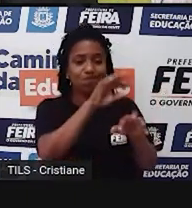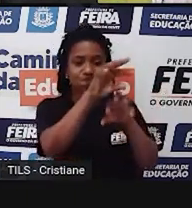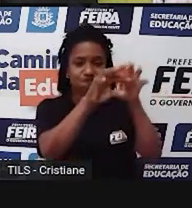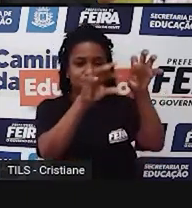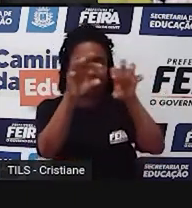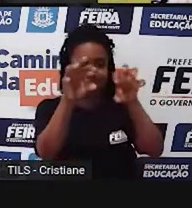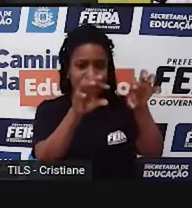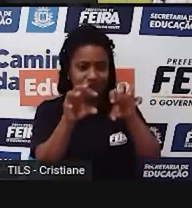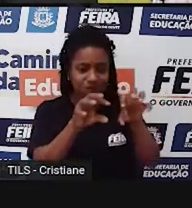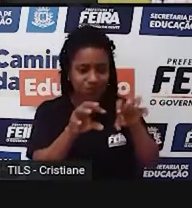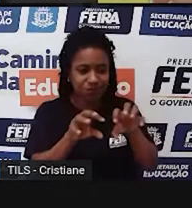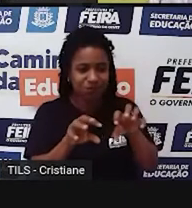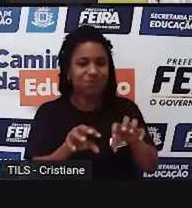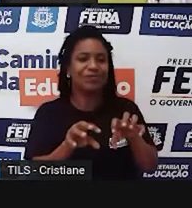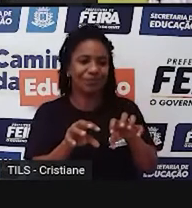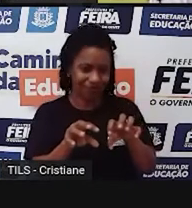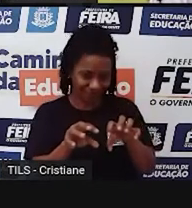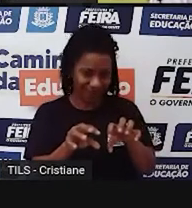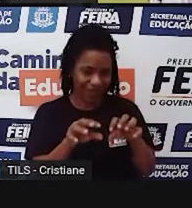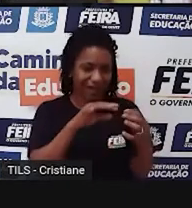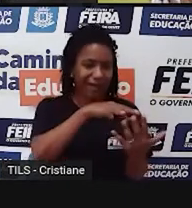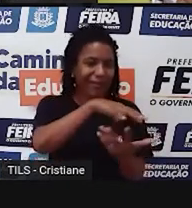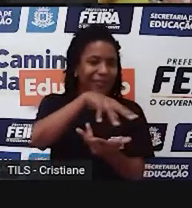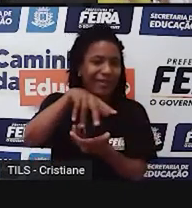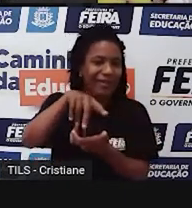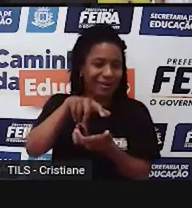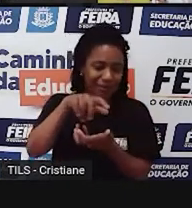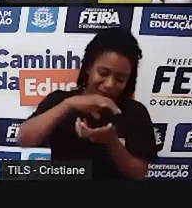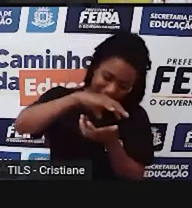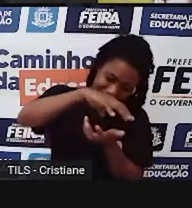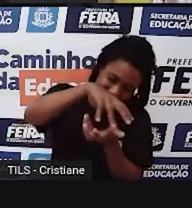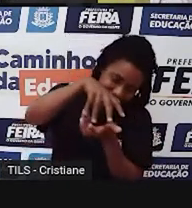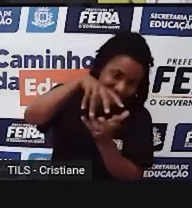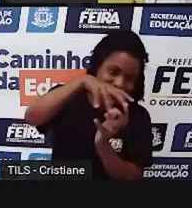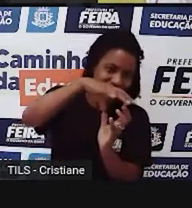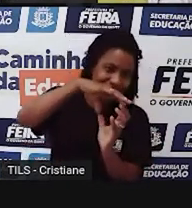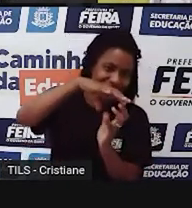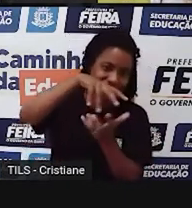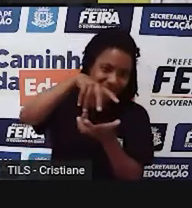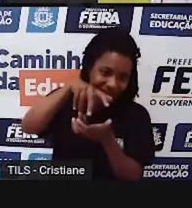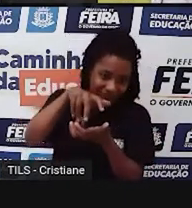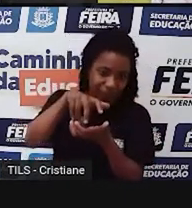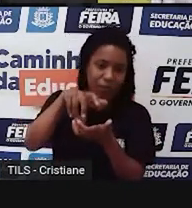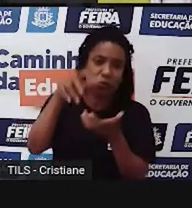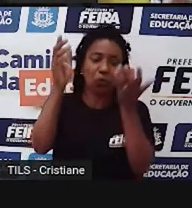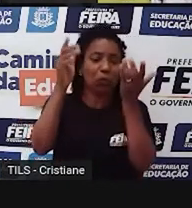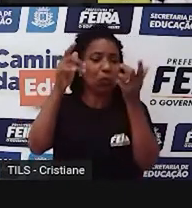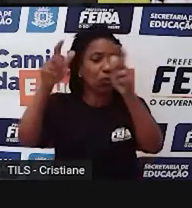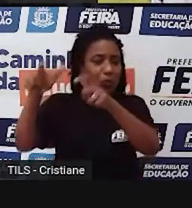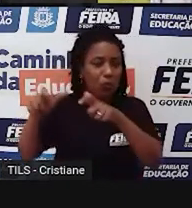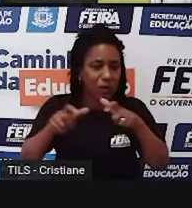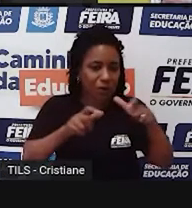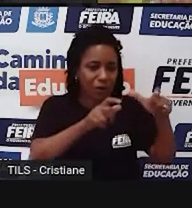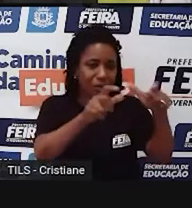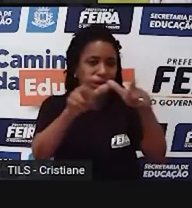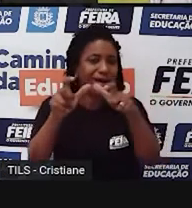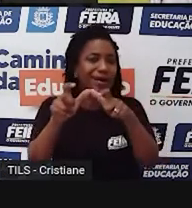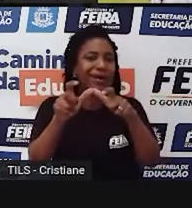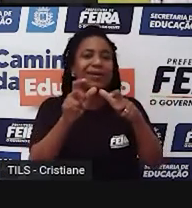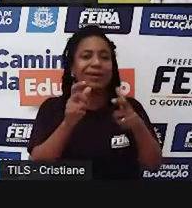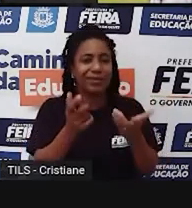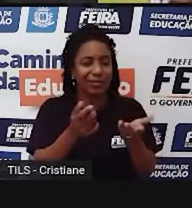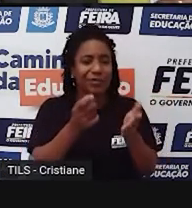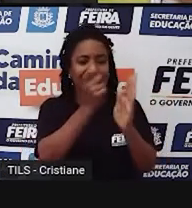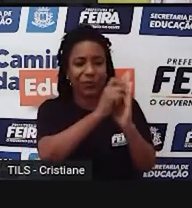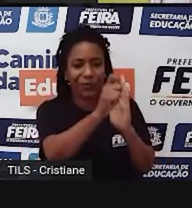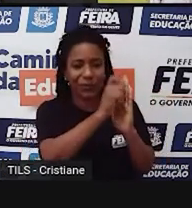superfície total ou parcial da Terra, de uma região, da esfera celeste, né, uma carta, né, que são, né,